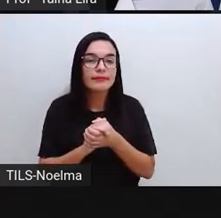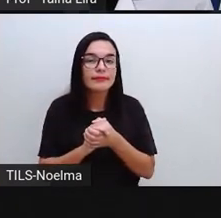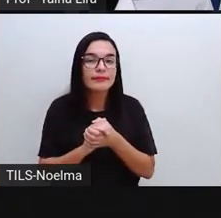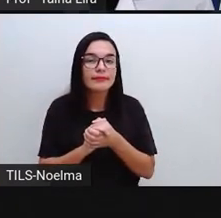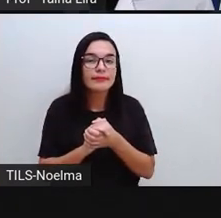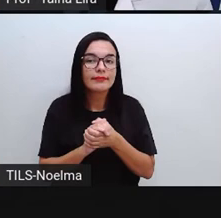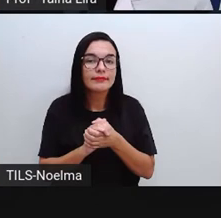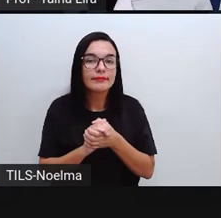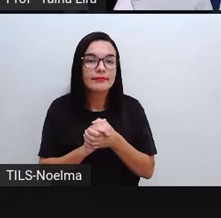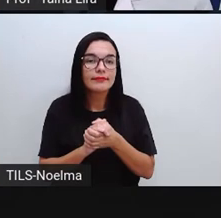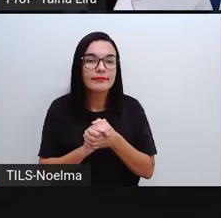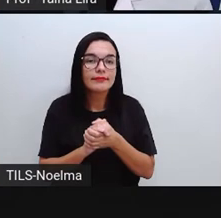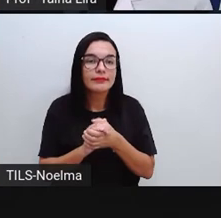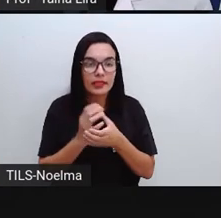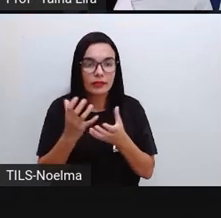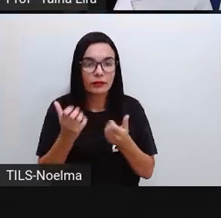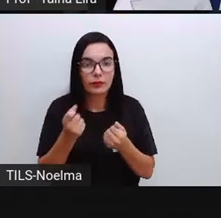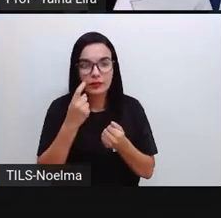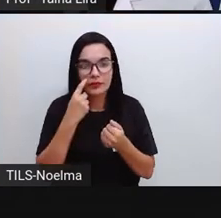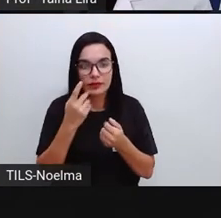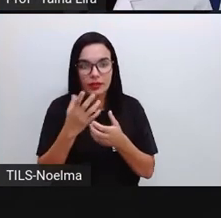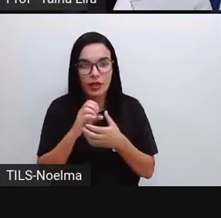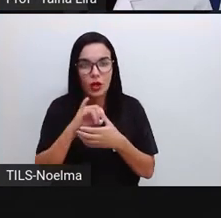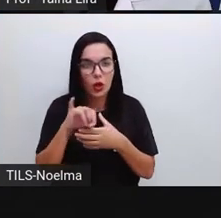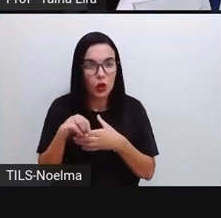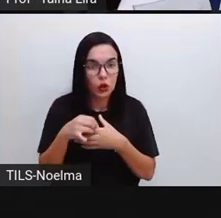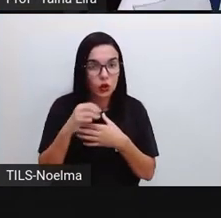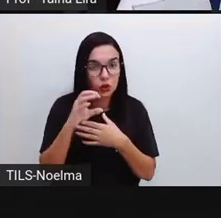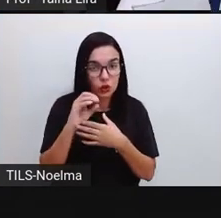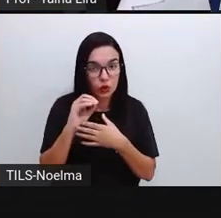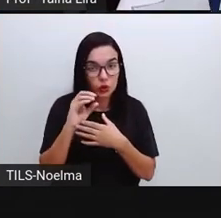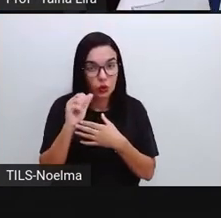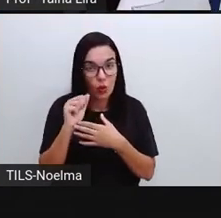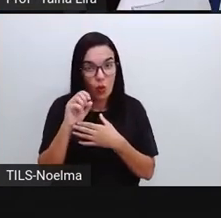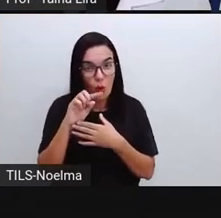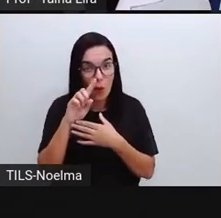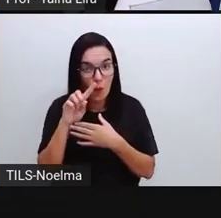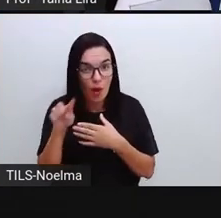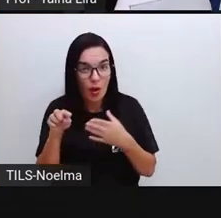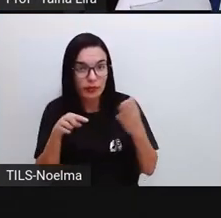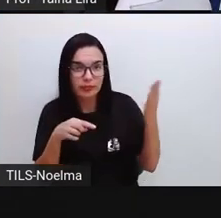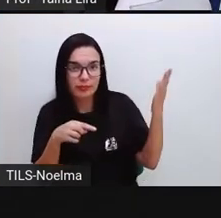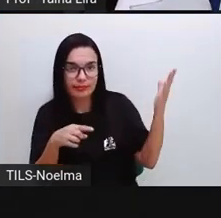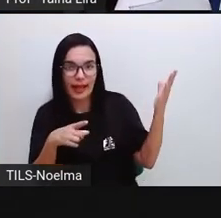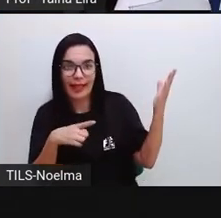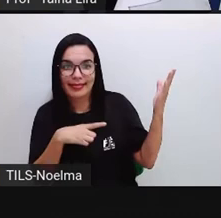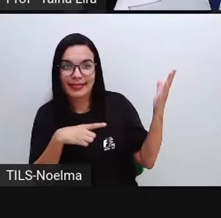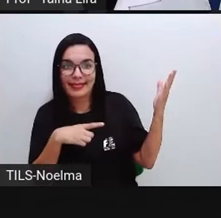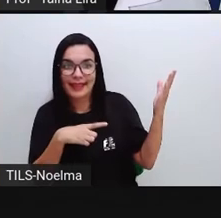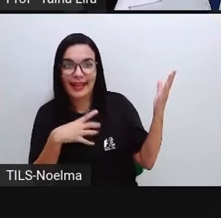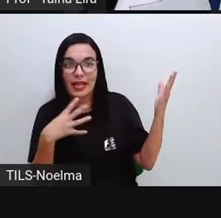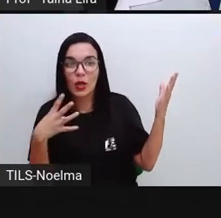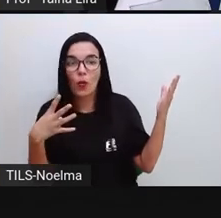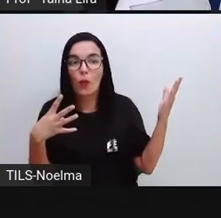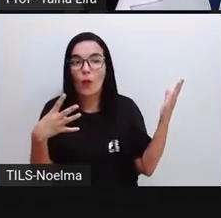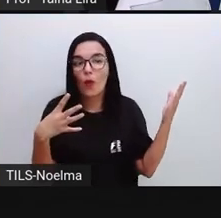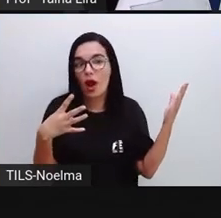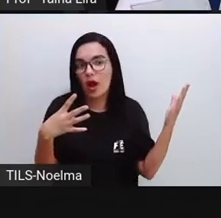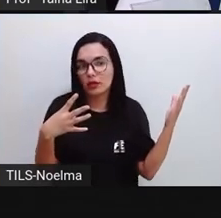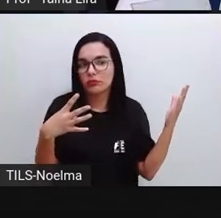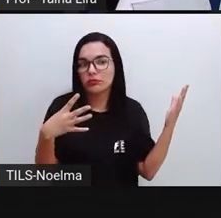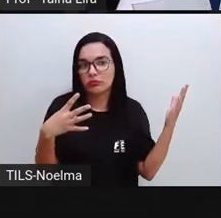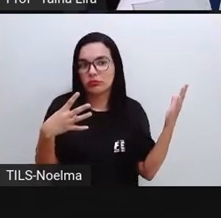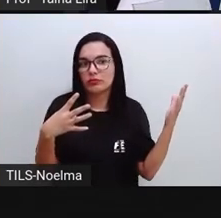Vamos ver. Vamos ver aqui quantos pães João tem? Deixa para eu voltar aqui, ó. João, ó, comprou.